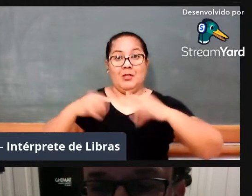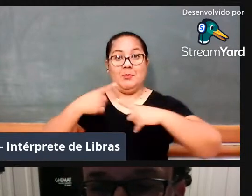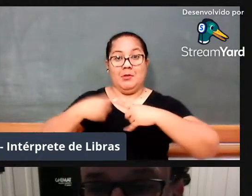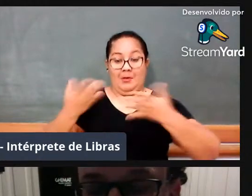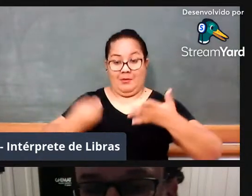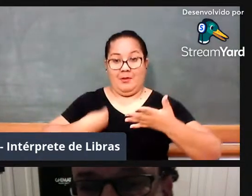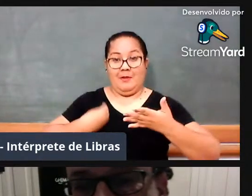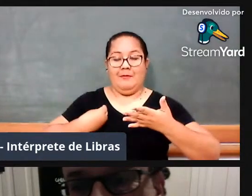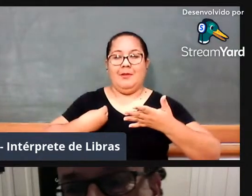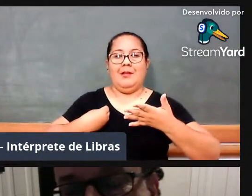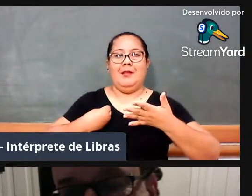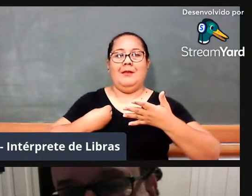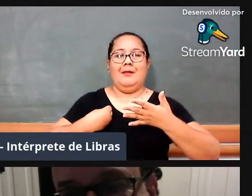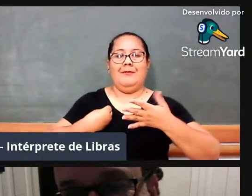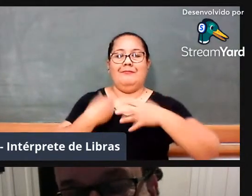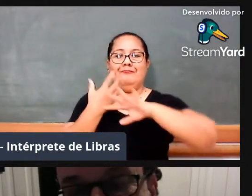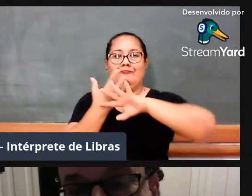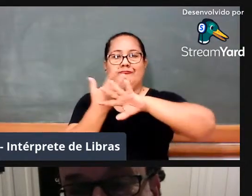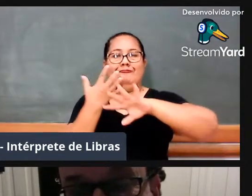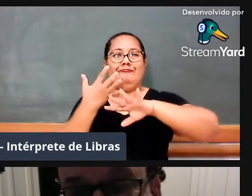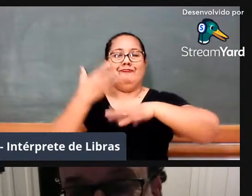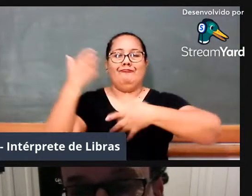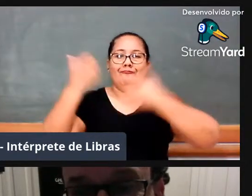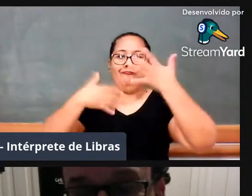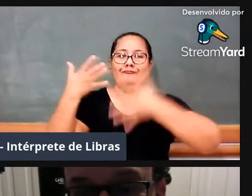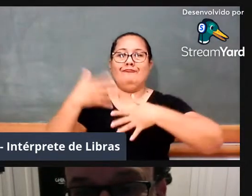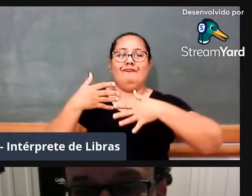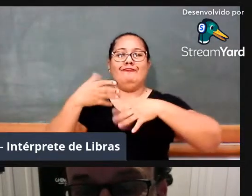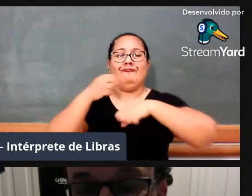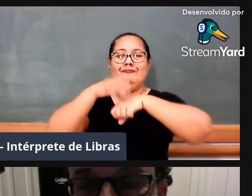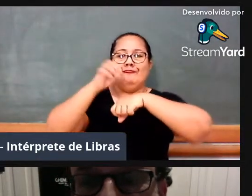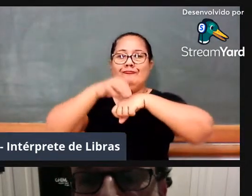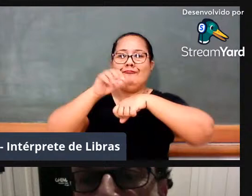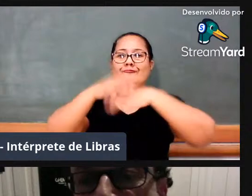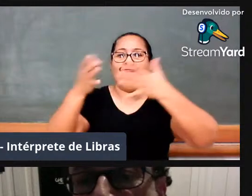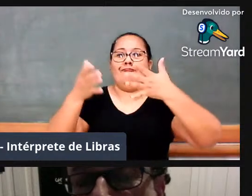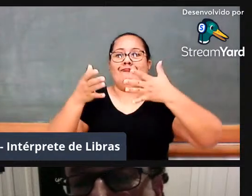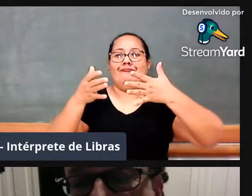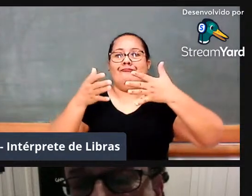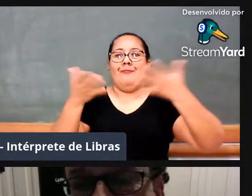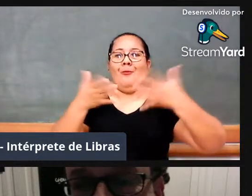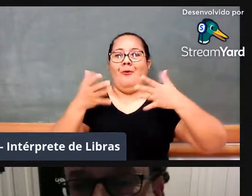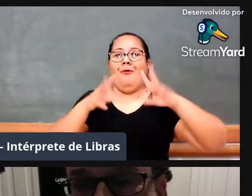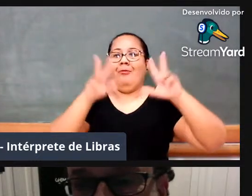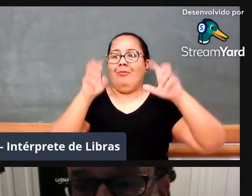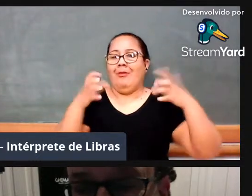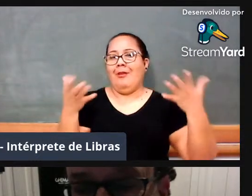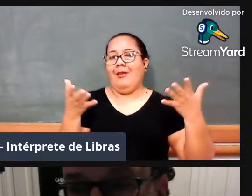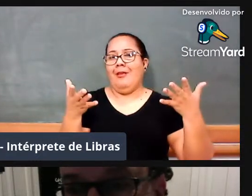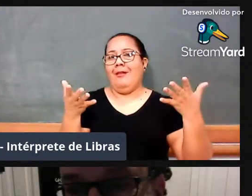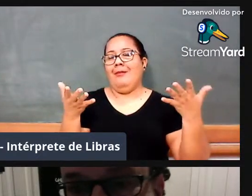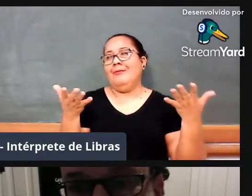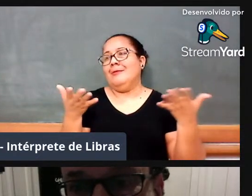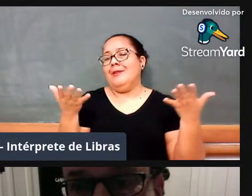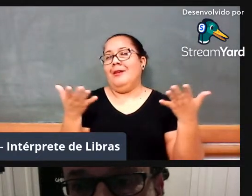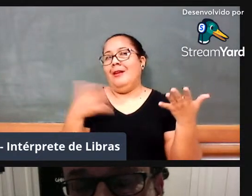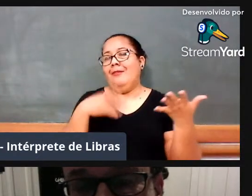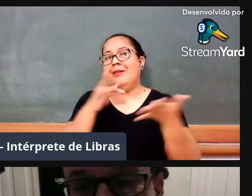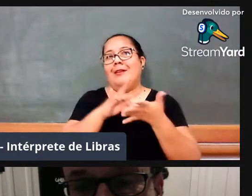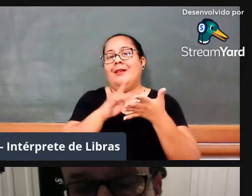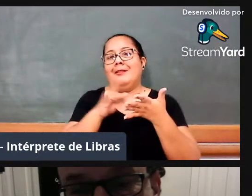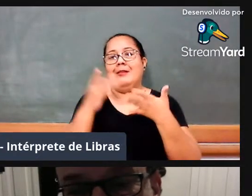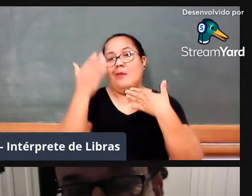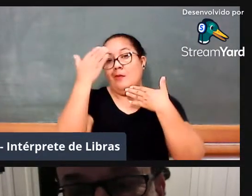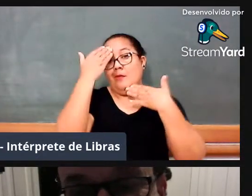conversar, de poder divulgar, fazer circular essas ideias, e a minha fala aqui é de agradecimento,